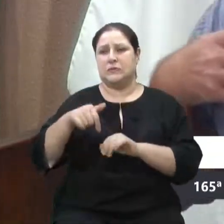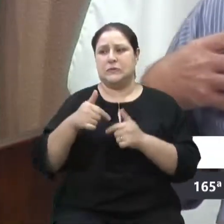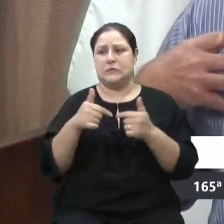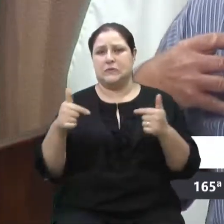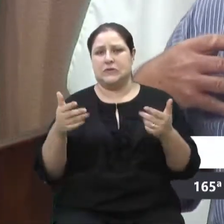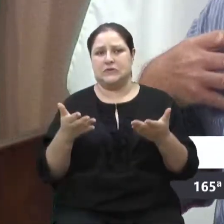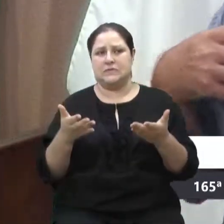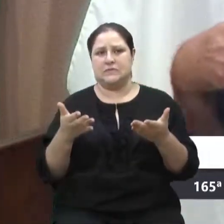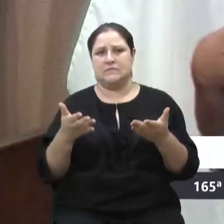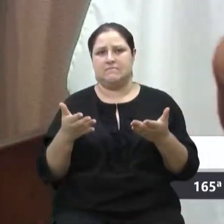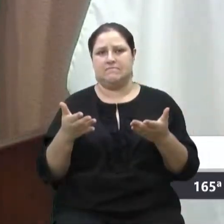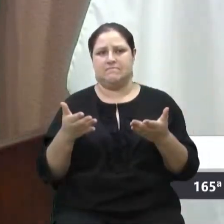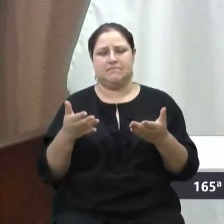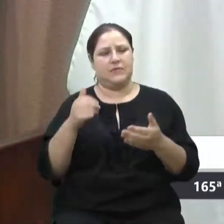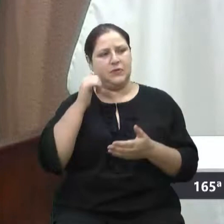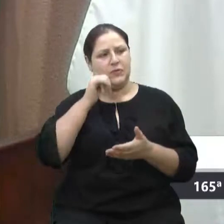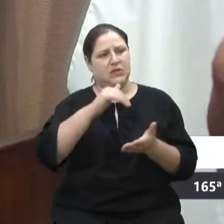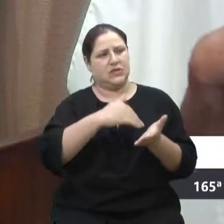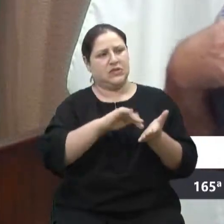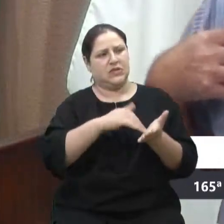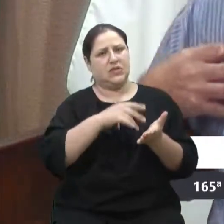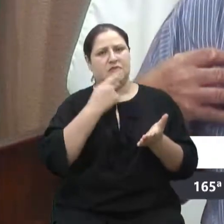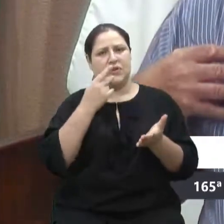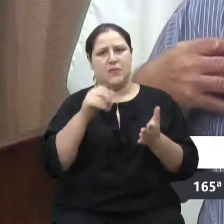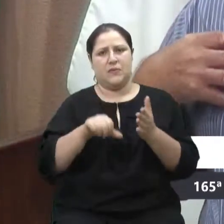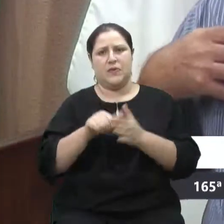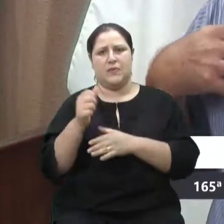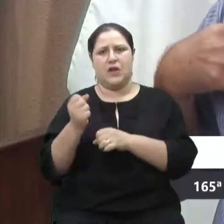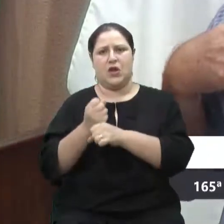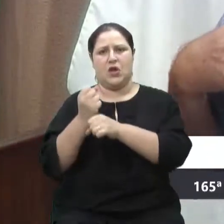mas a secretária me falou que seria a primeira obra.